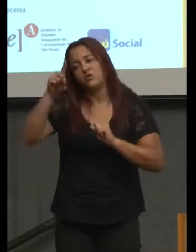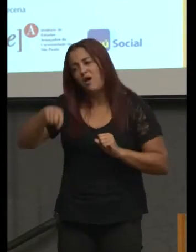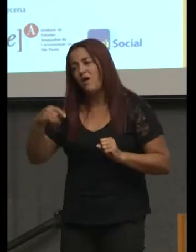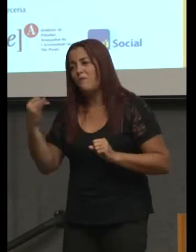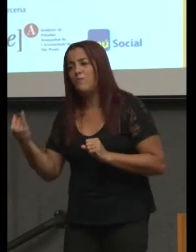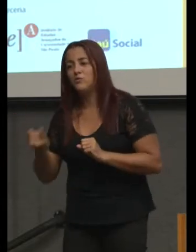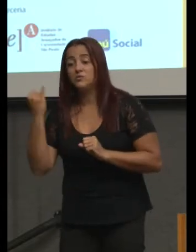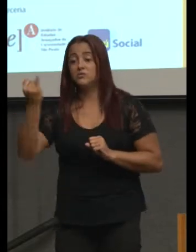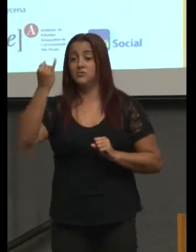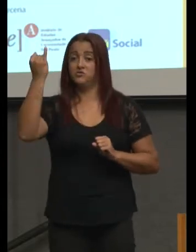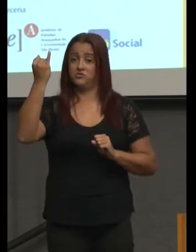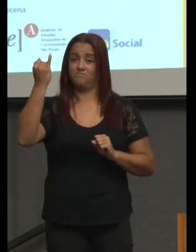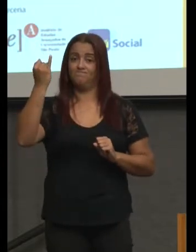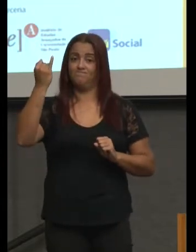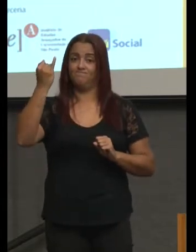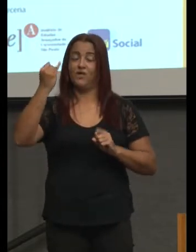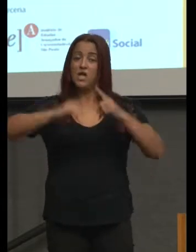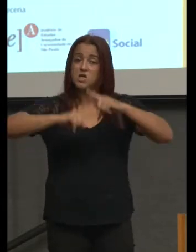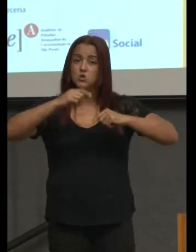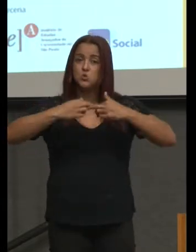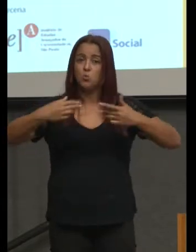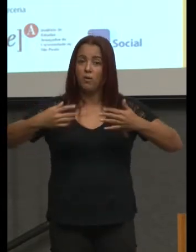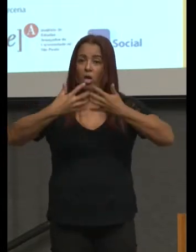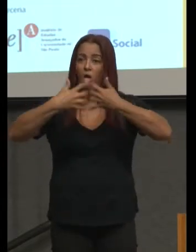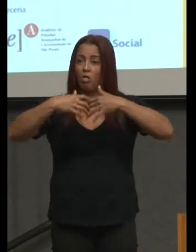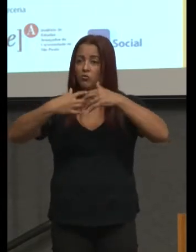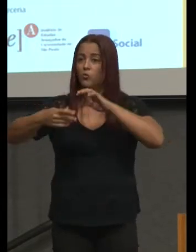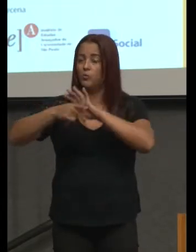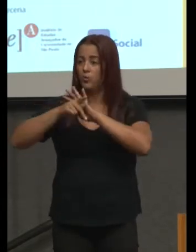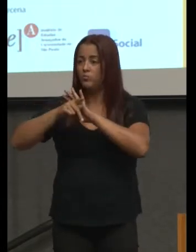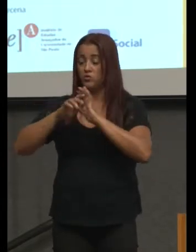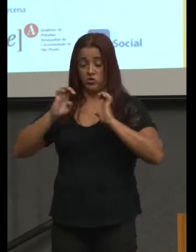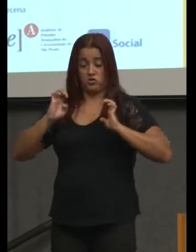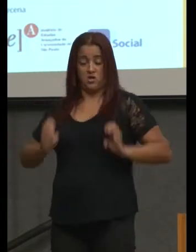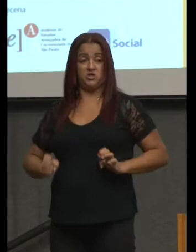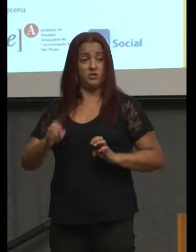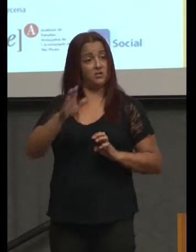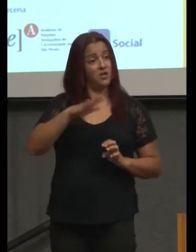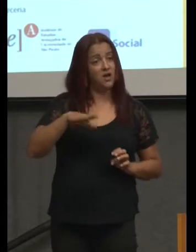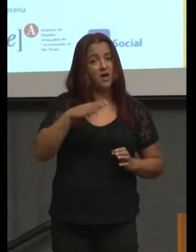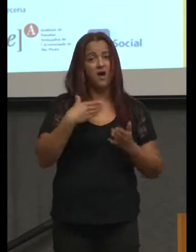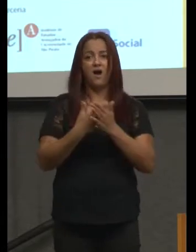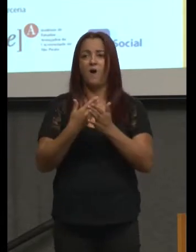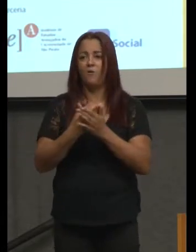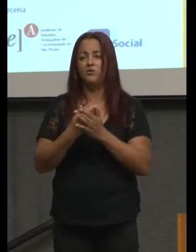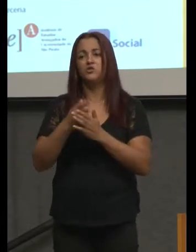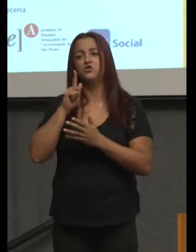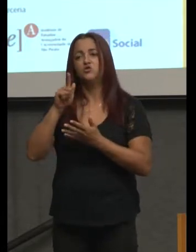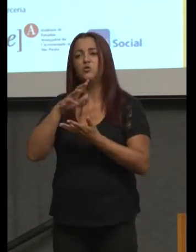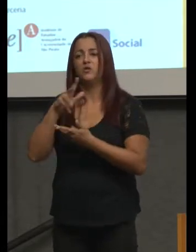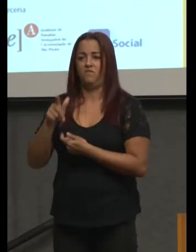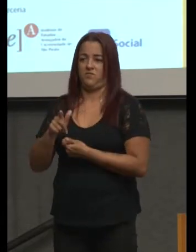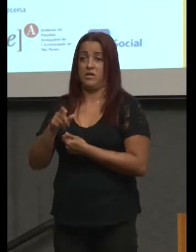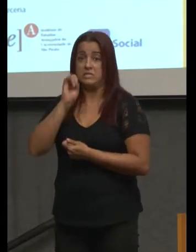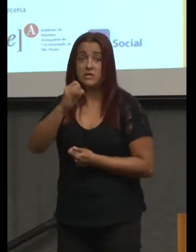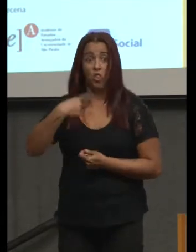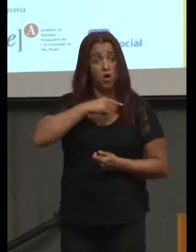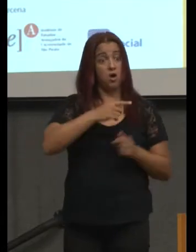instrumento de ética numa audiografia. Se nós tivermos planejado isso.